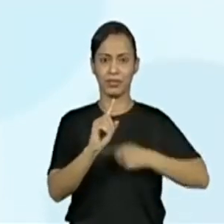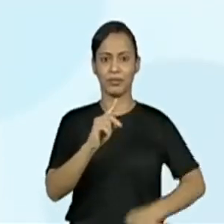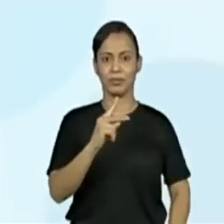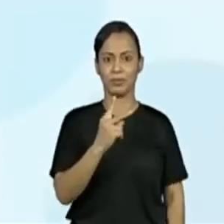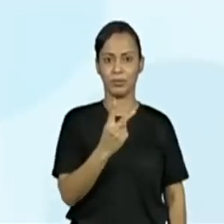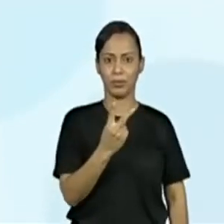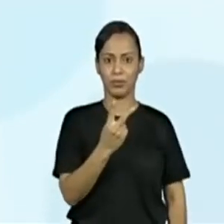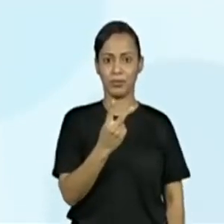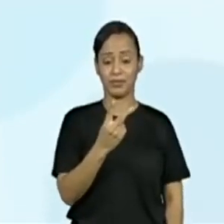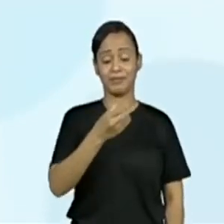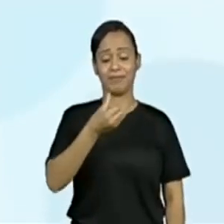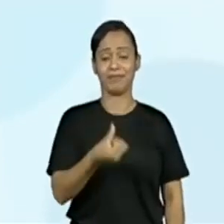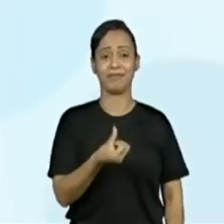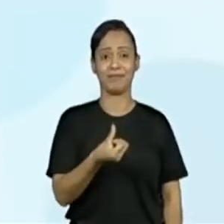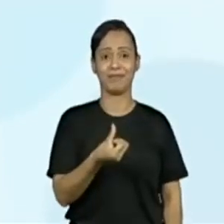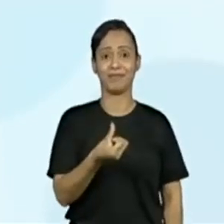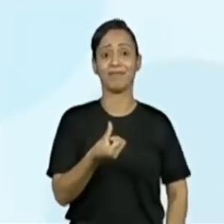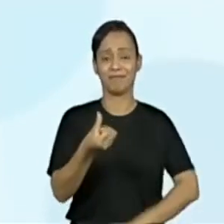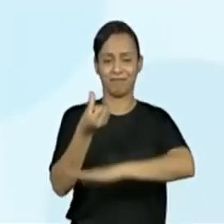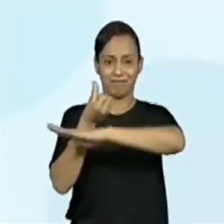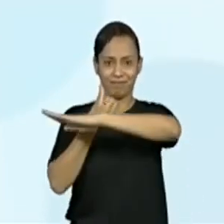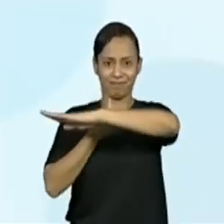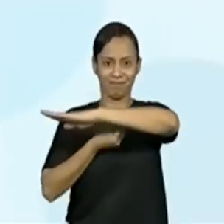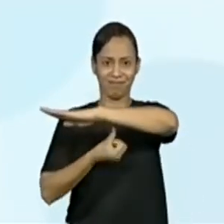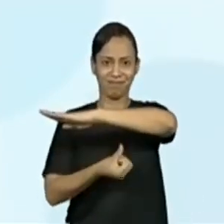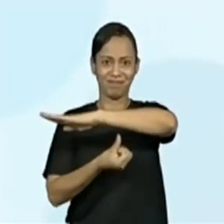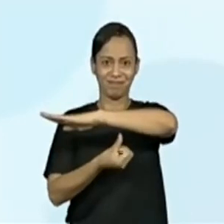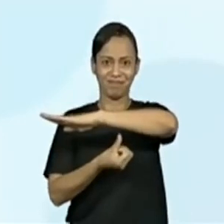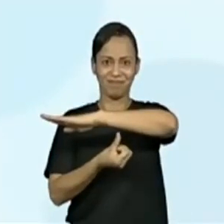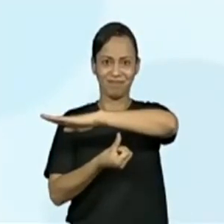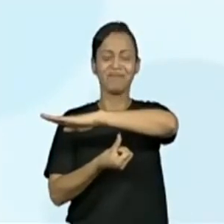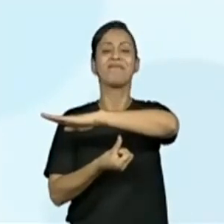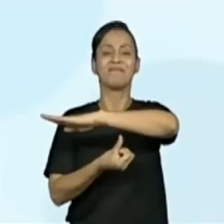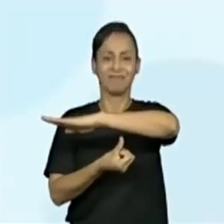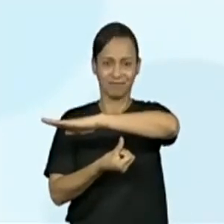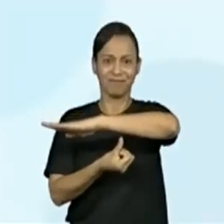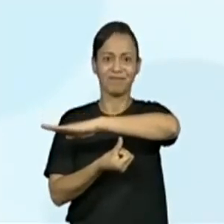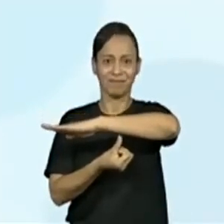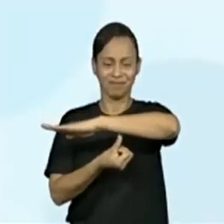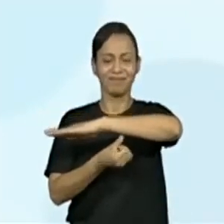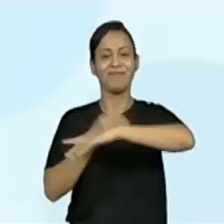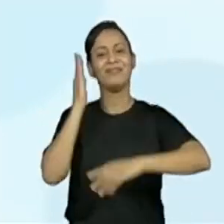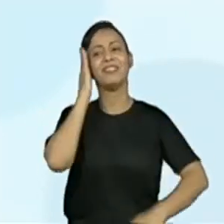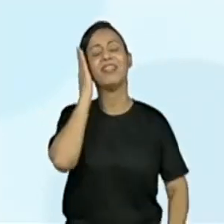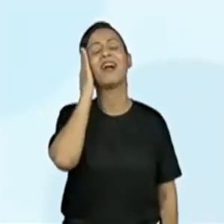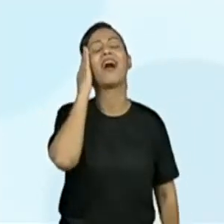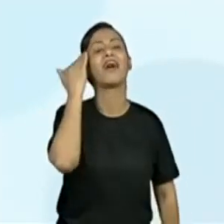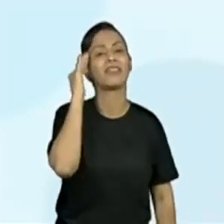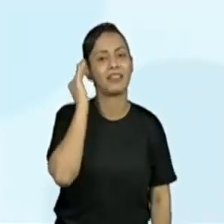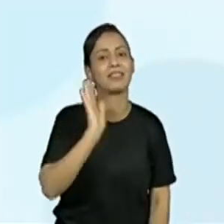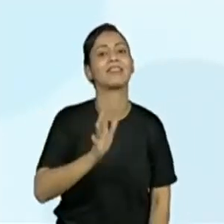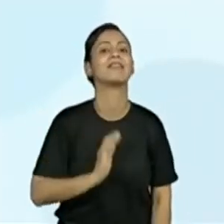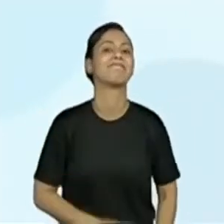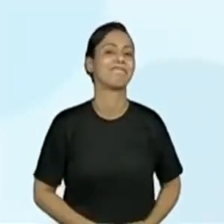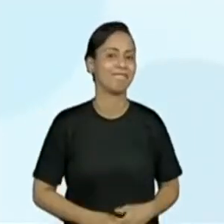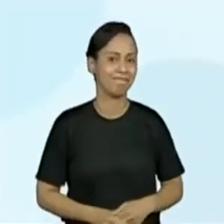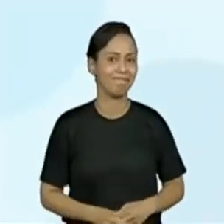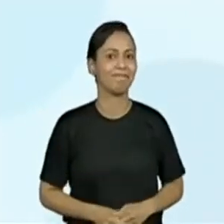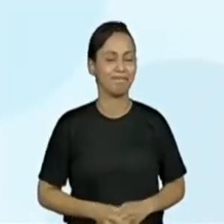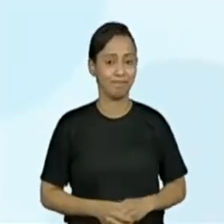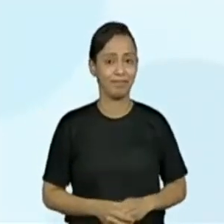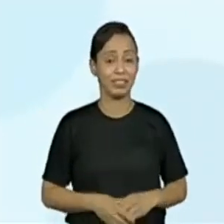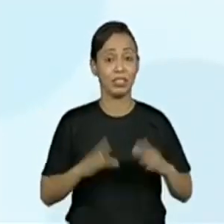6, então eu posso preencher aqui com o número 6. Exatamente. Agora ficou muito fácil, hein, professor? Percebemos que ele está